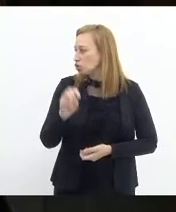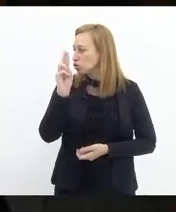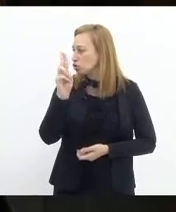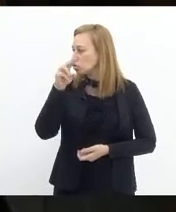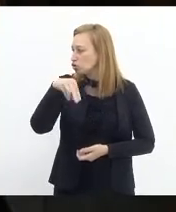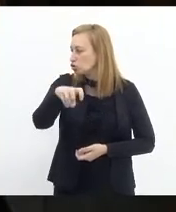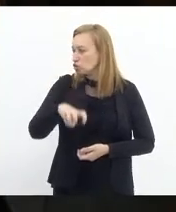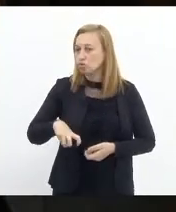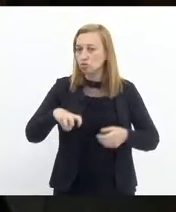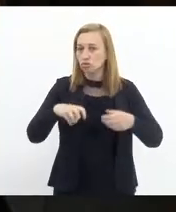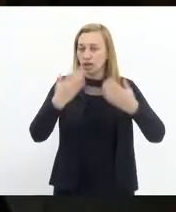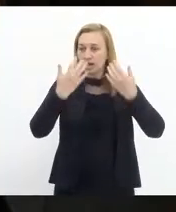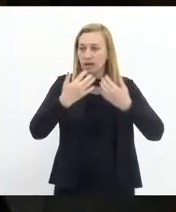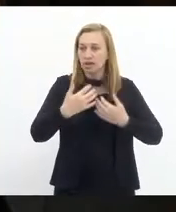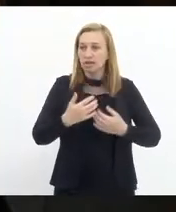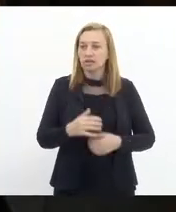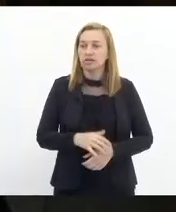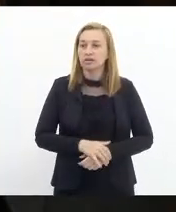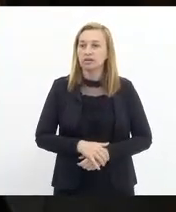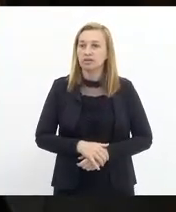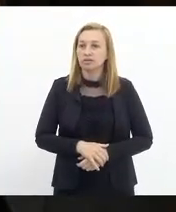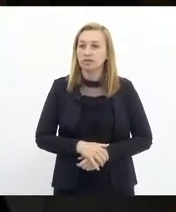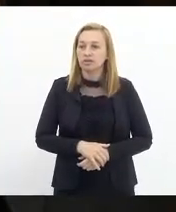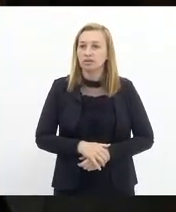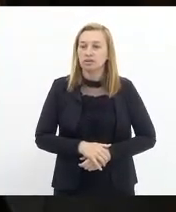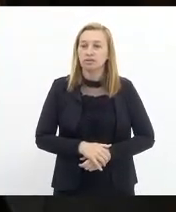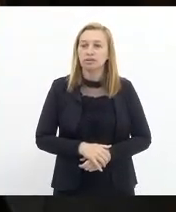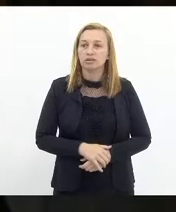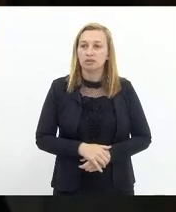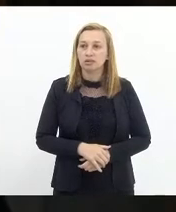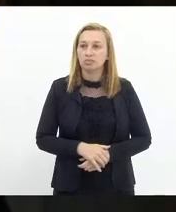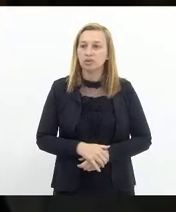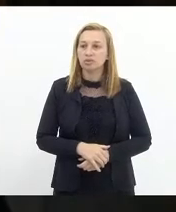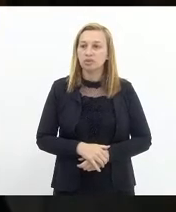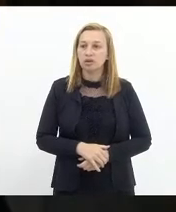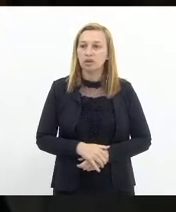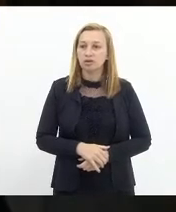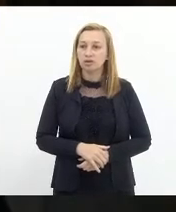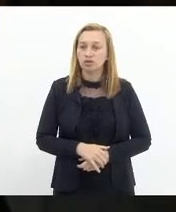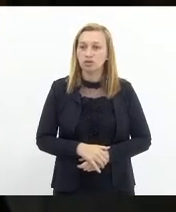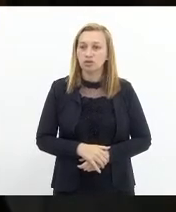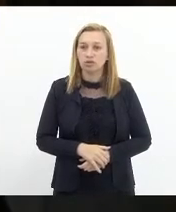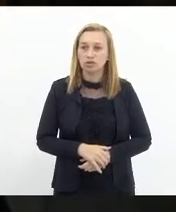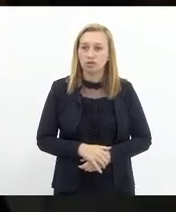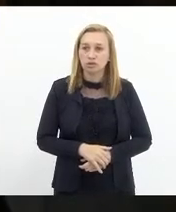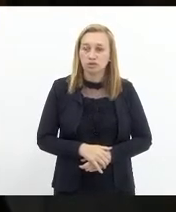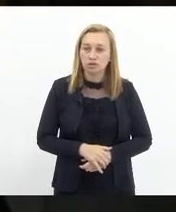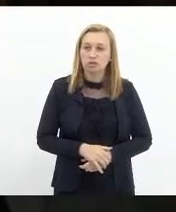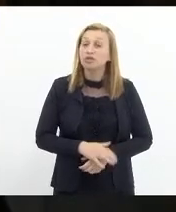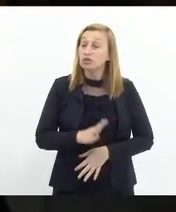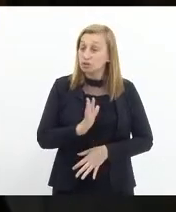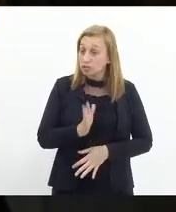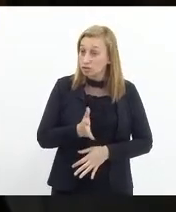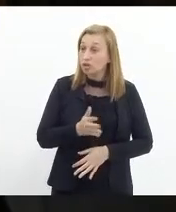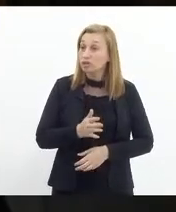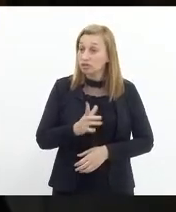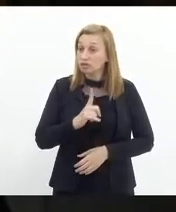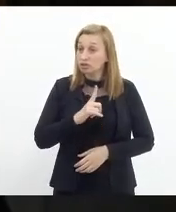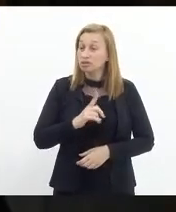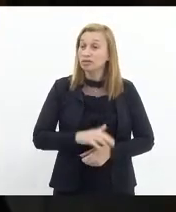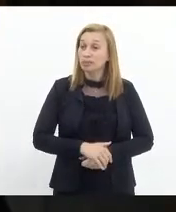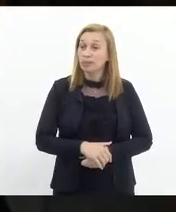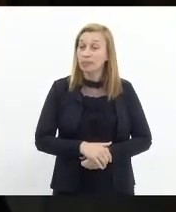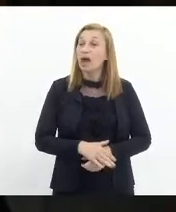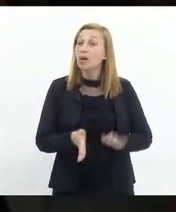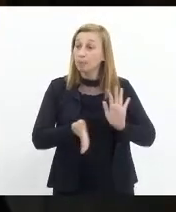ela não se ofende disso, ela fica até orgulhosa, viu? Ficou orgulhosa. Ela tinha, inclusive, já